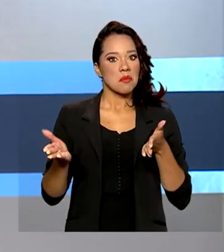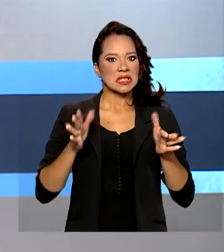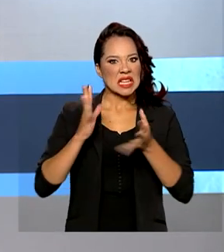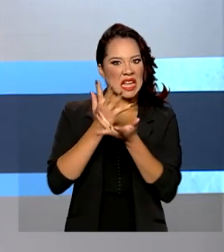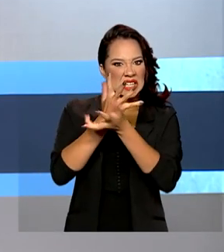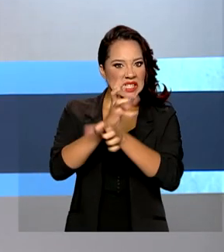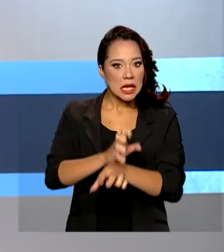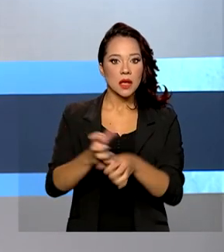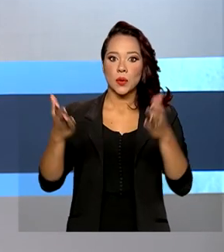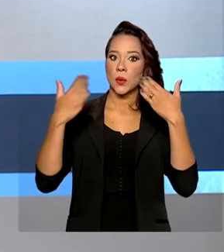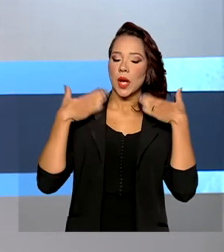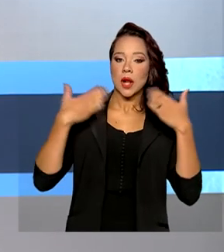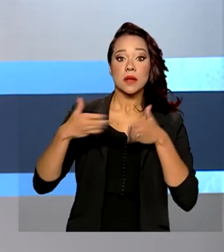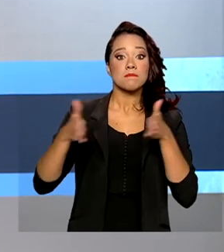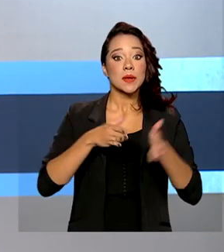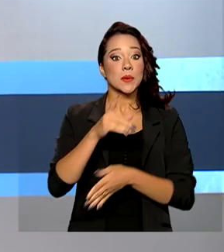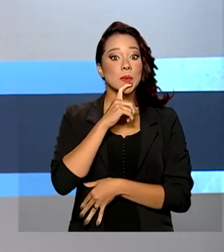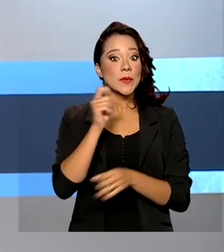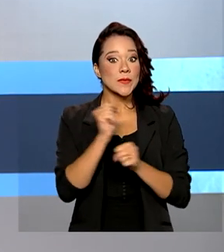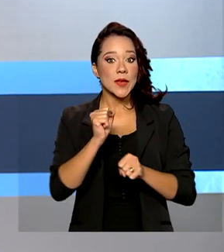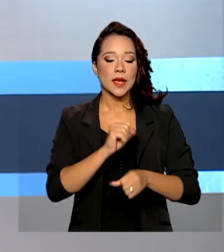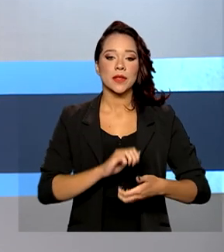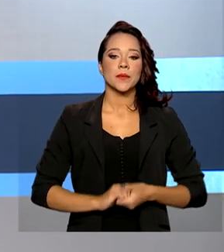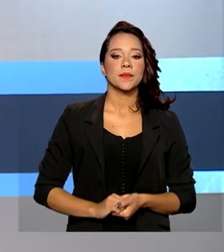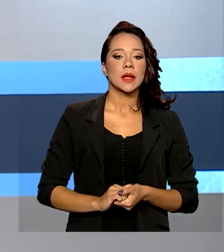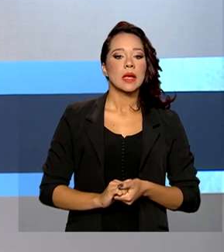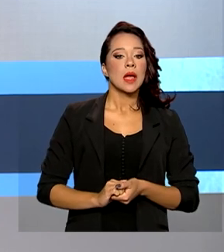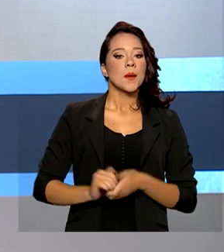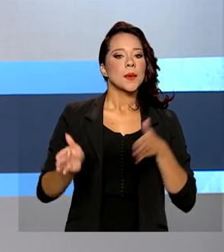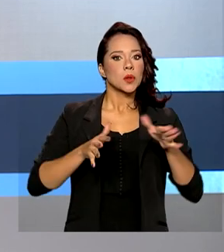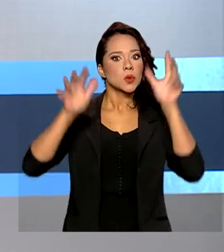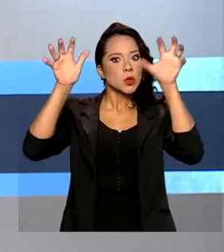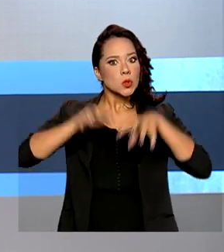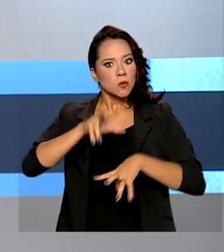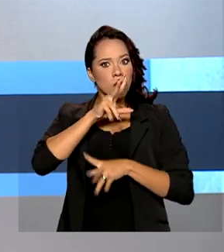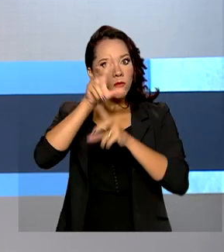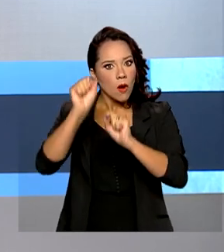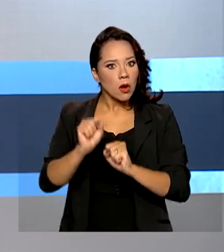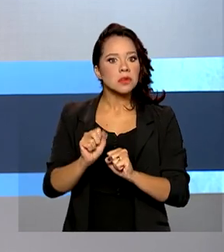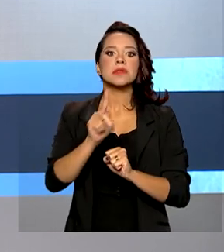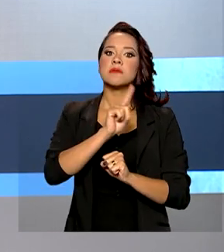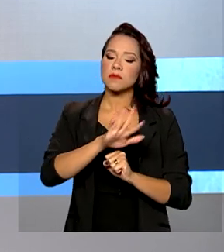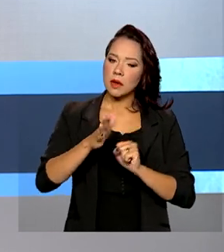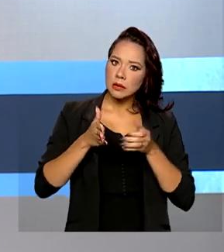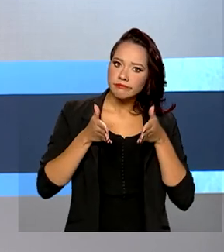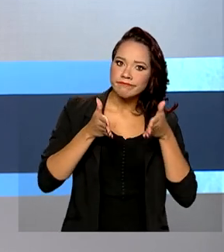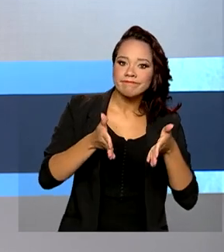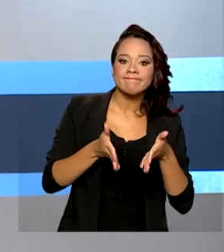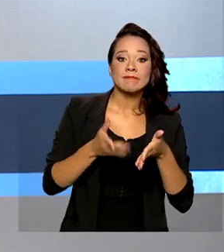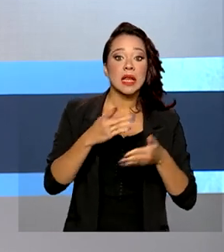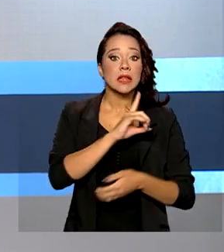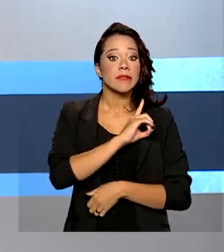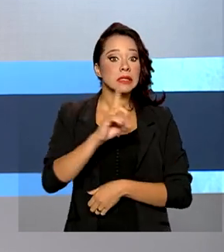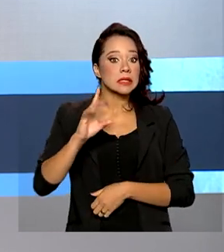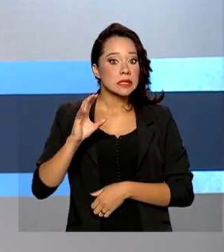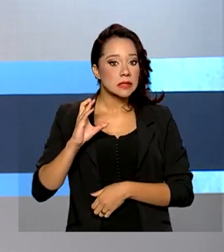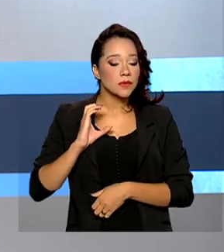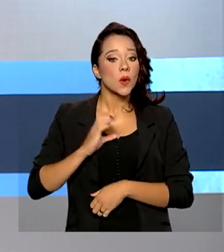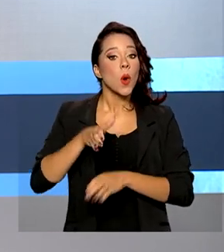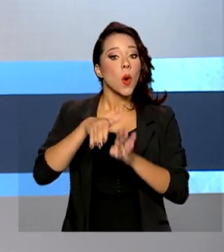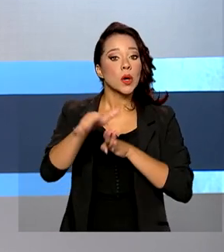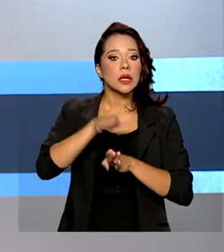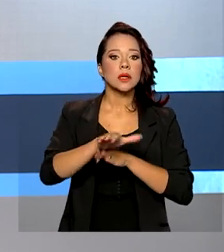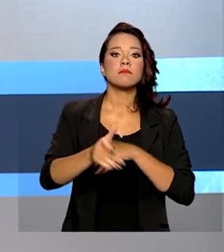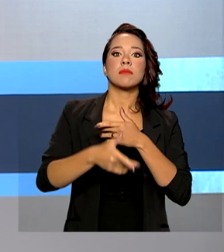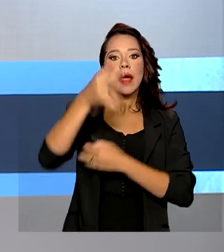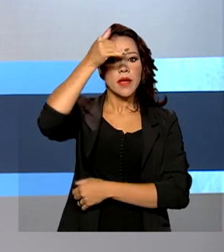da seca e do calor, estamos no inverno. A temporada de chuvas fortes ainda vai chegar e a Defesa Civil orienta para